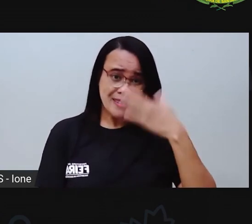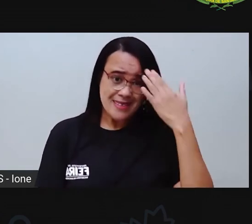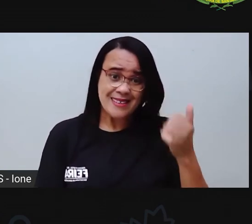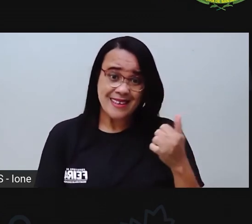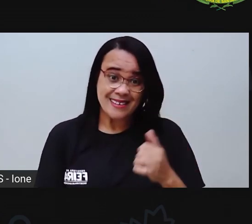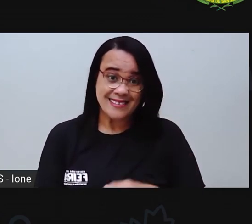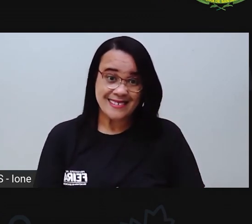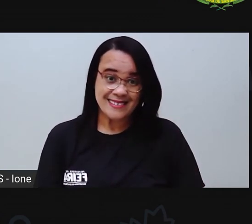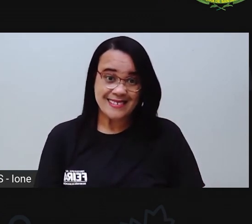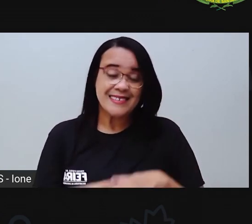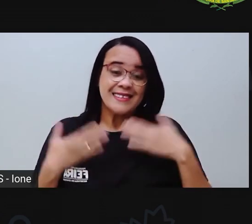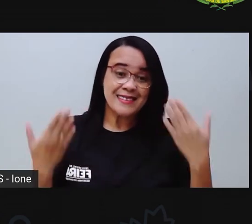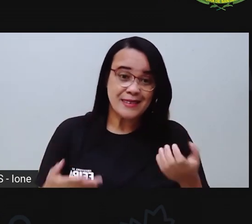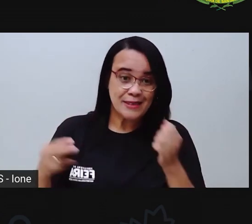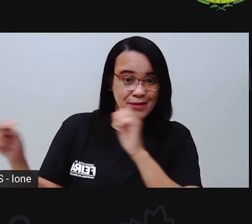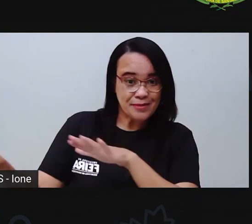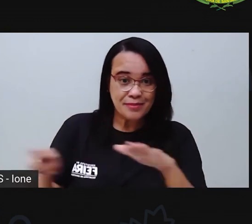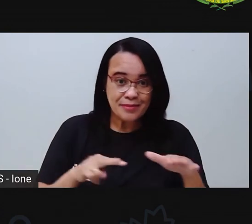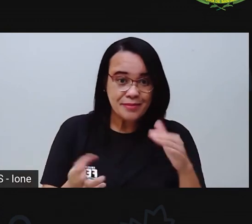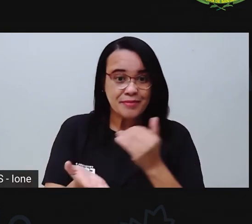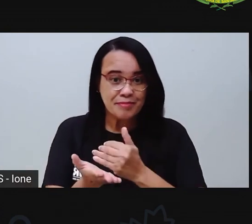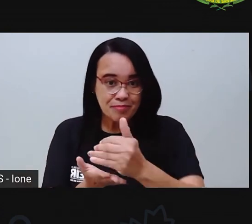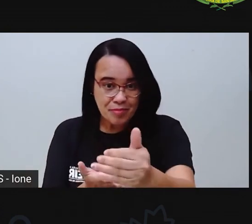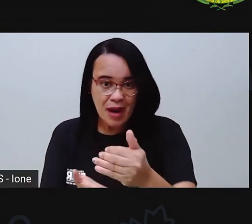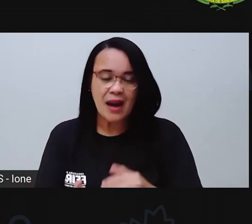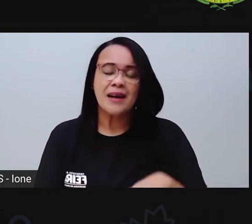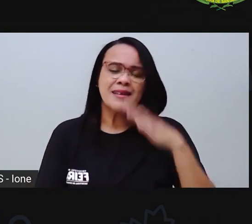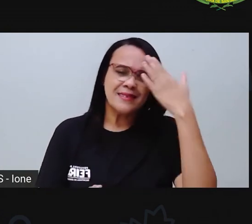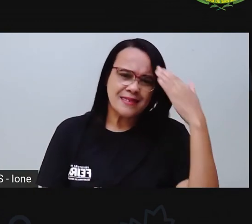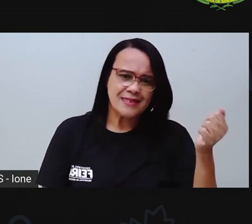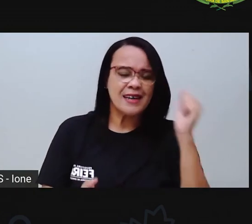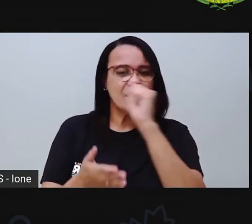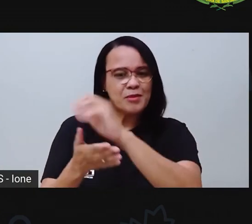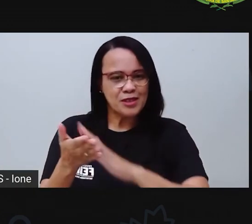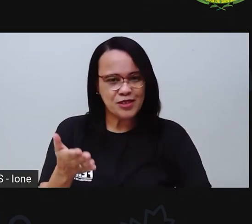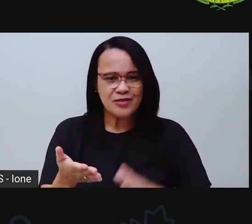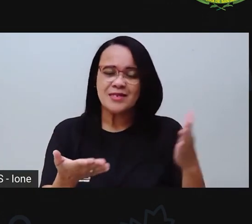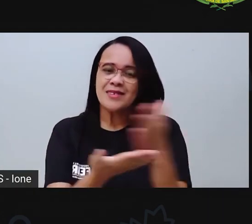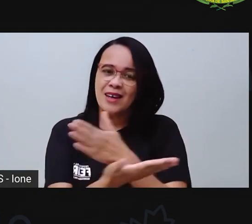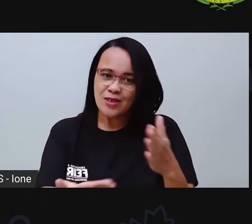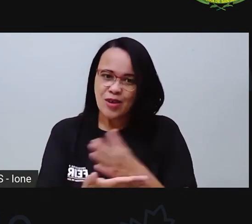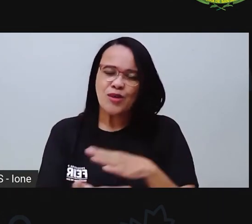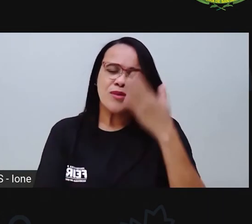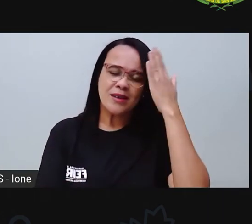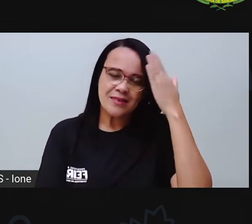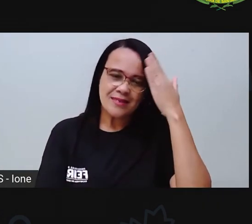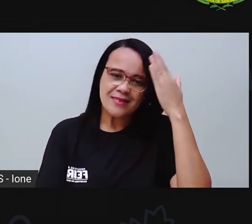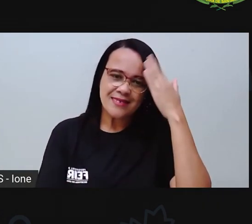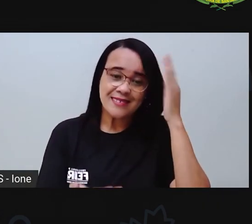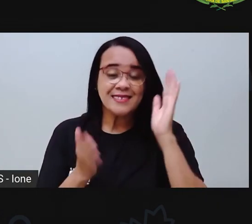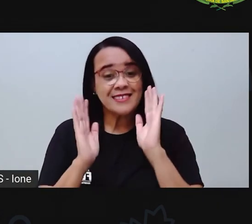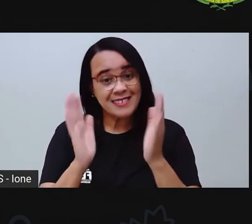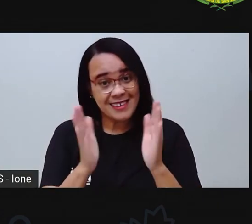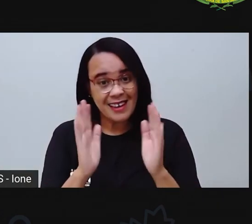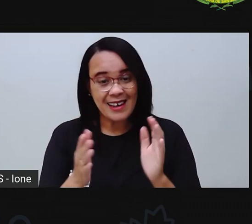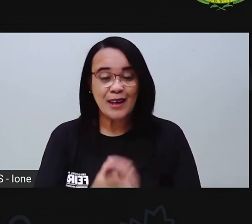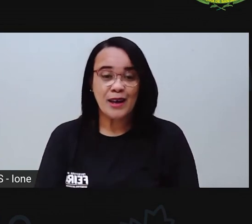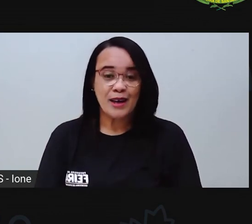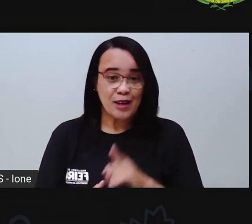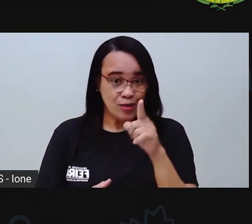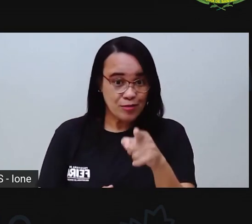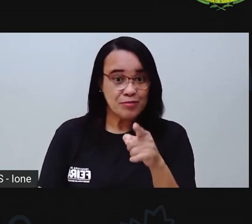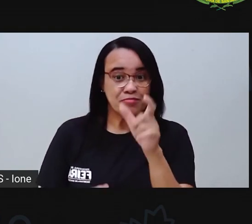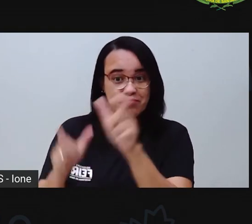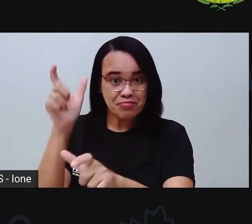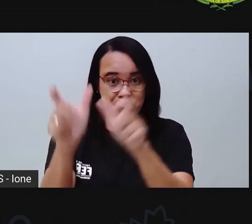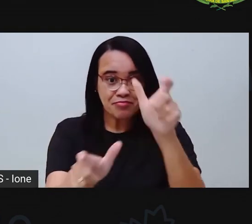saberem quais são as atividades que vocês farão. Tá ok, gente? Então, é isso. A PRO espera que vocês tenham entendido, né, quais são os papéis, né? E